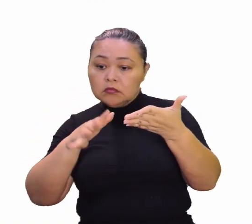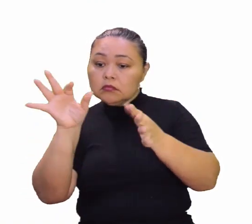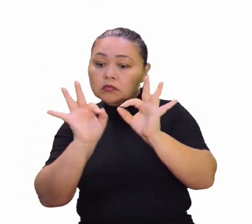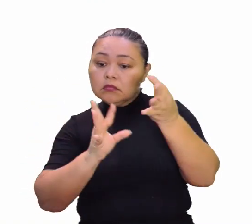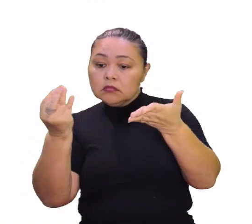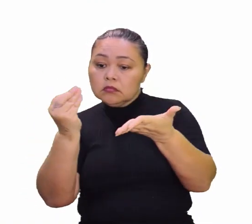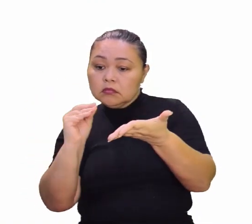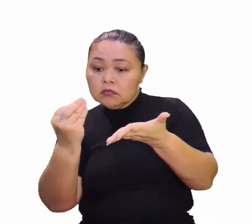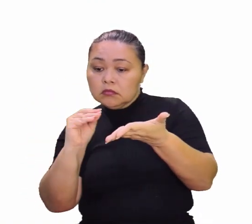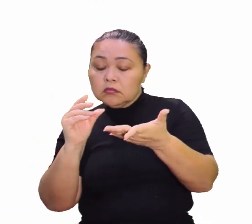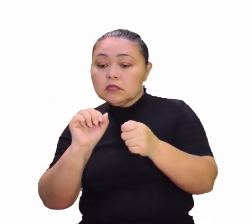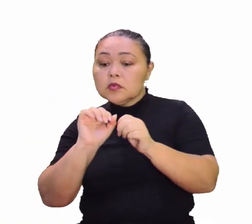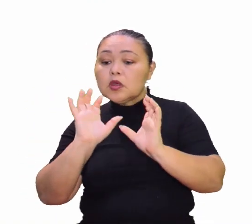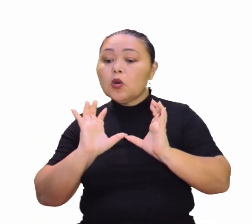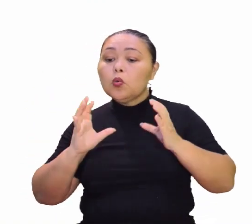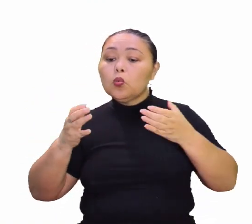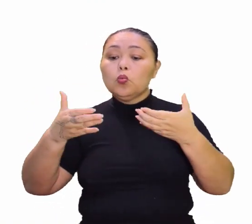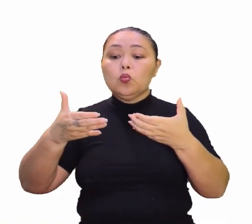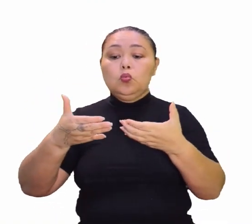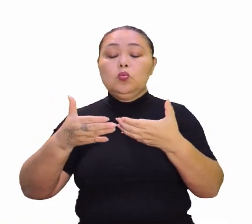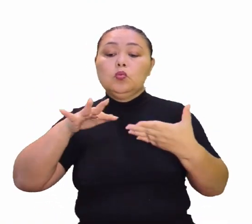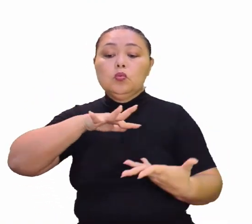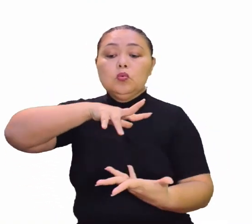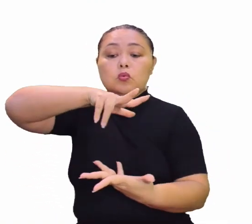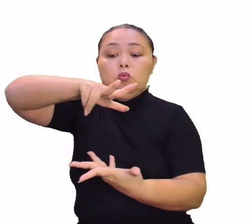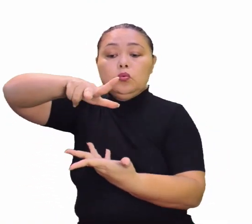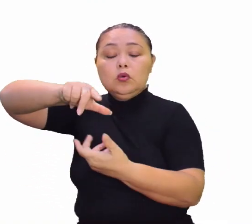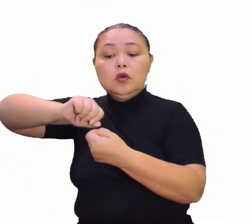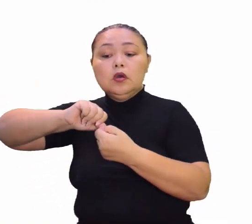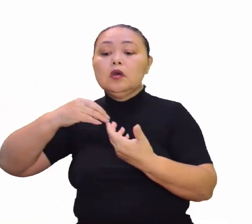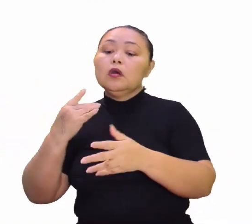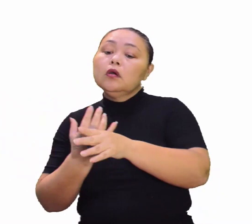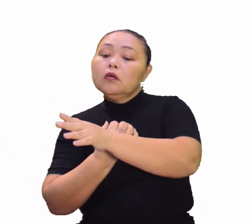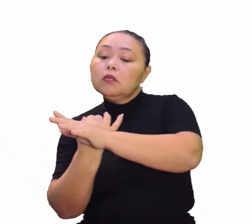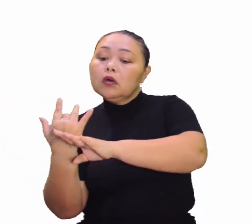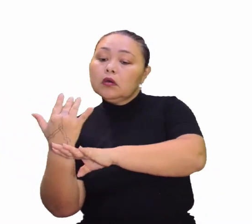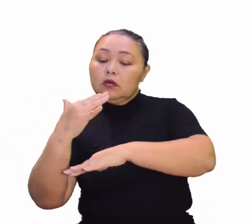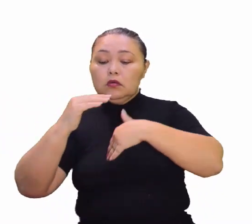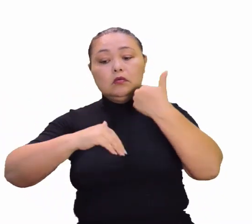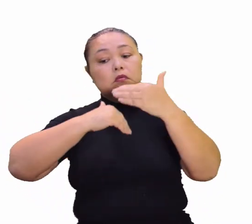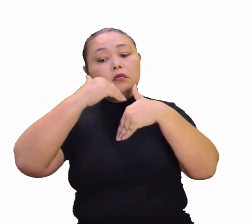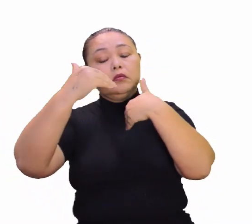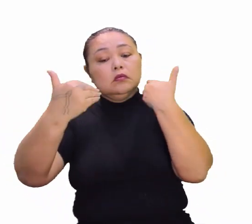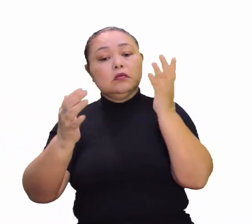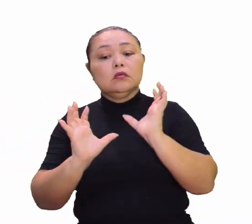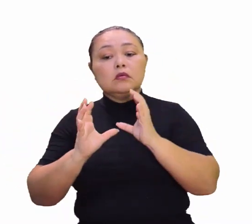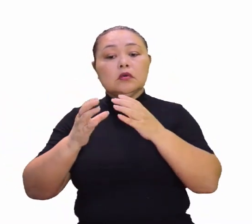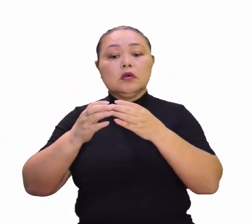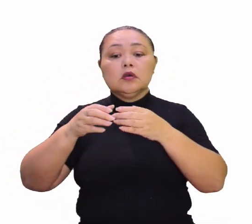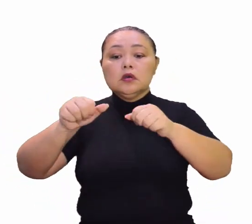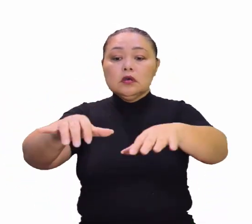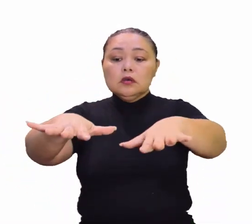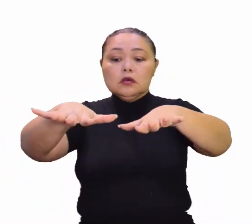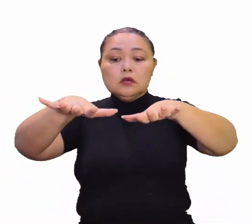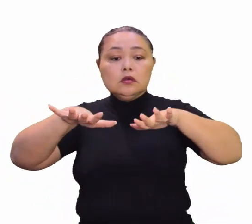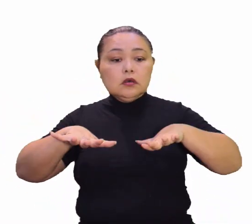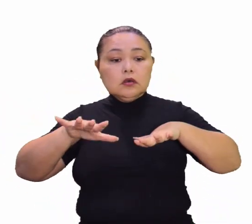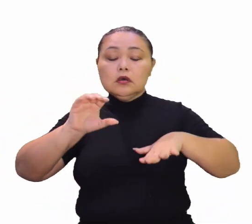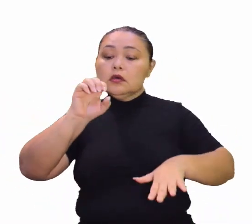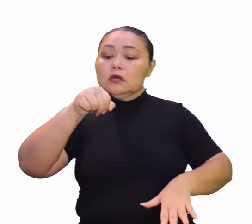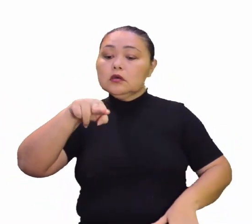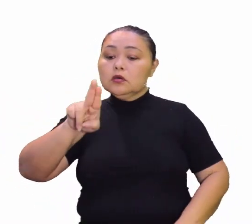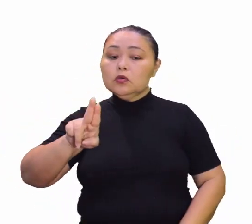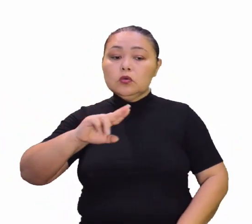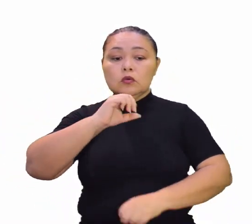Comissão Mundial sobre o Meio Ambiente e Desenvolvimento, criada pela Assembleia Geral da ONU